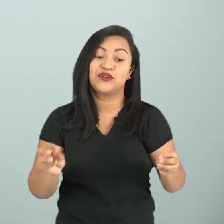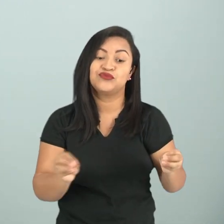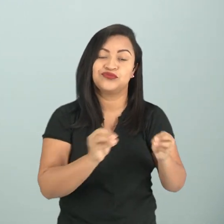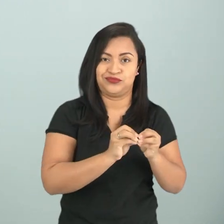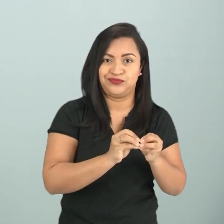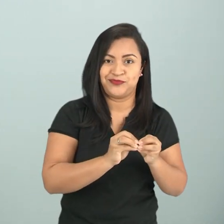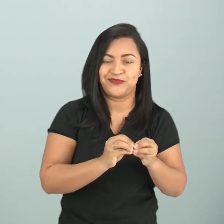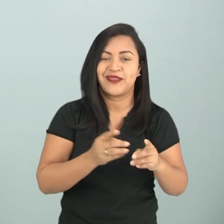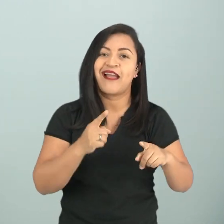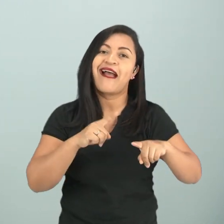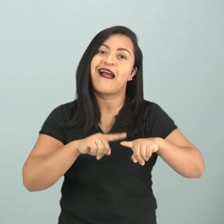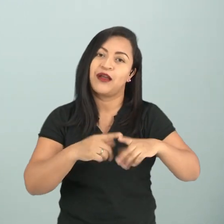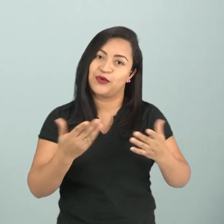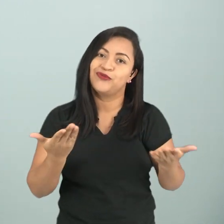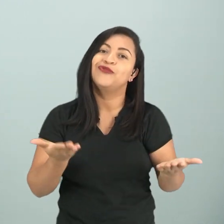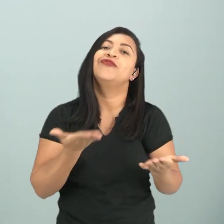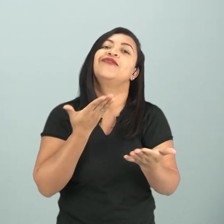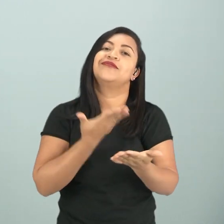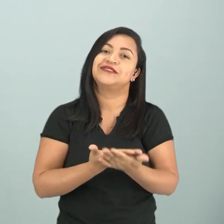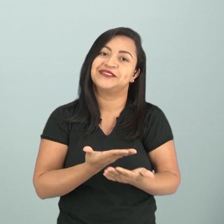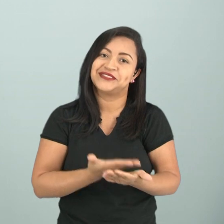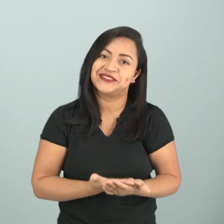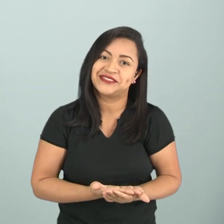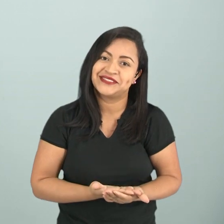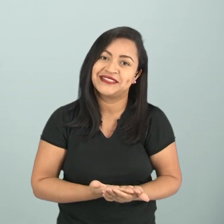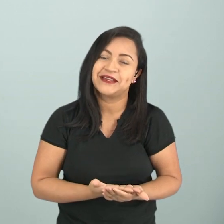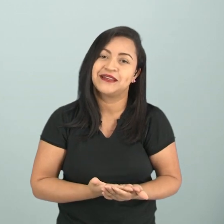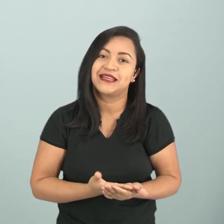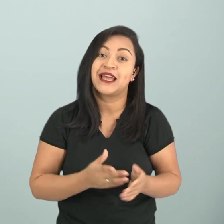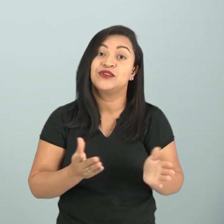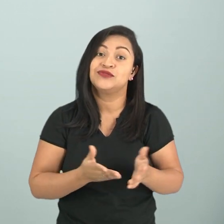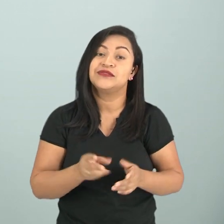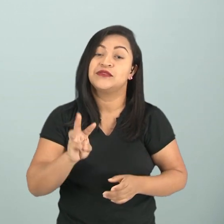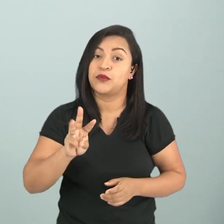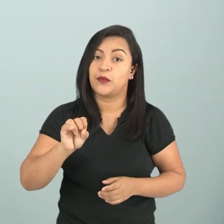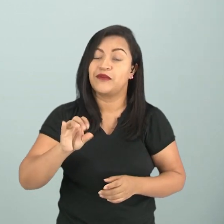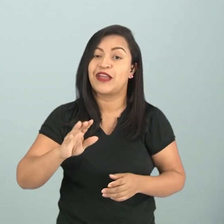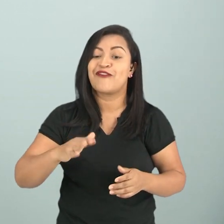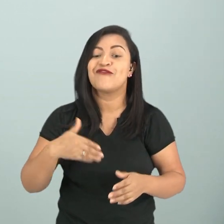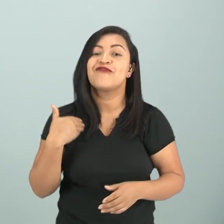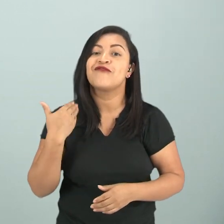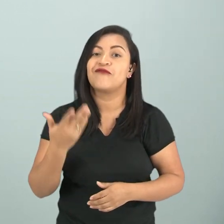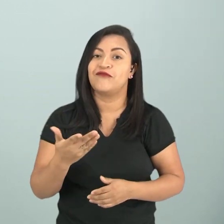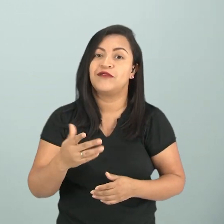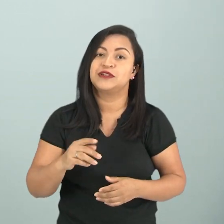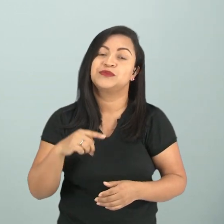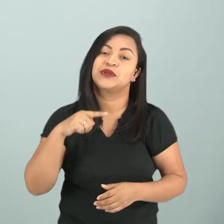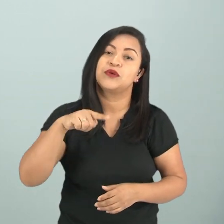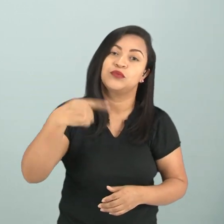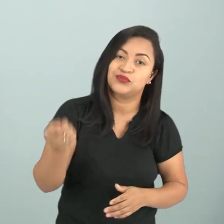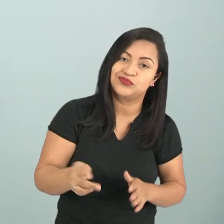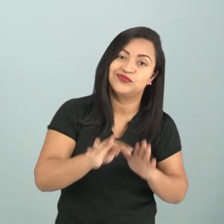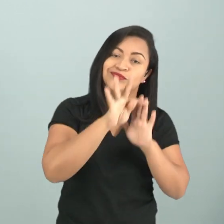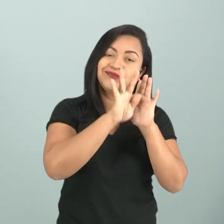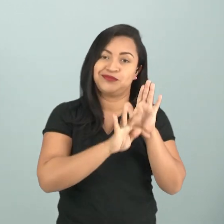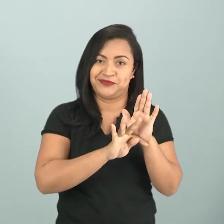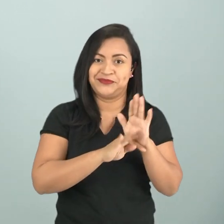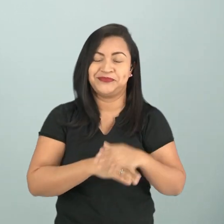estudado o gênero Diff e o gênero Wiki, vamos estudar outro gênero textual digital.